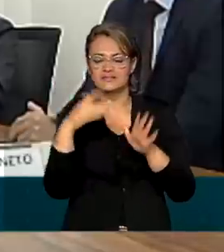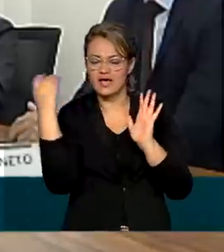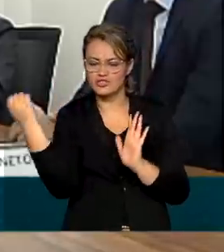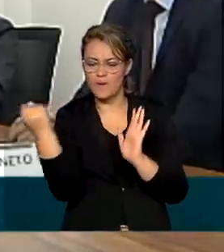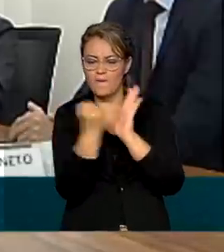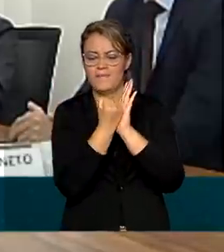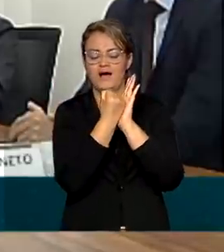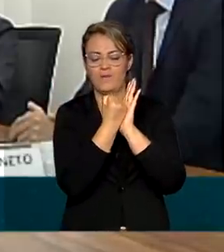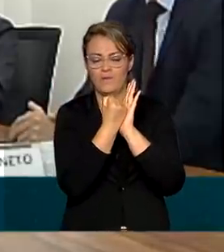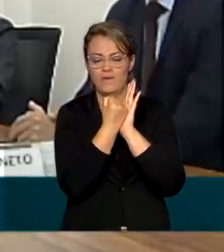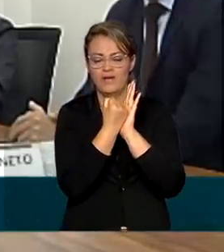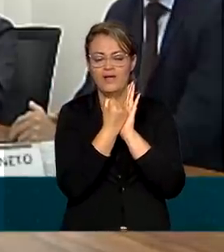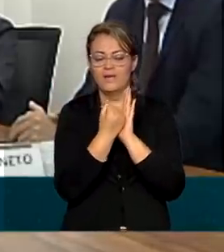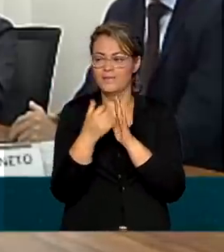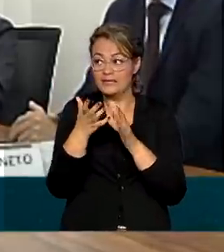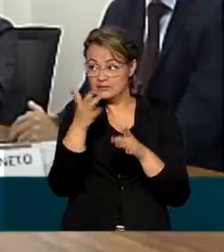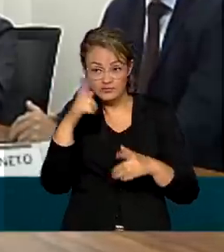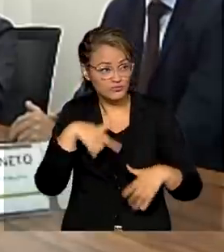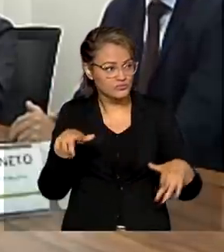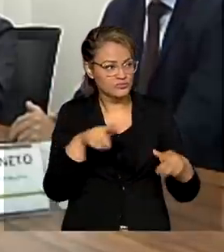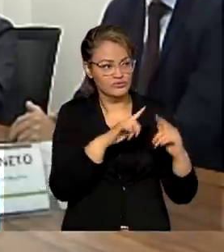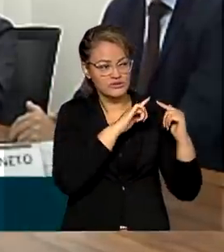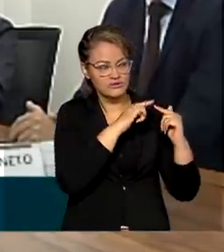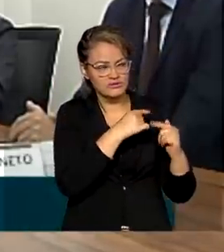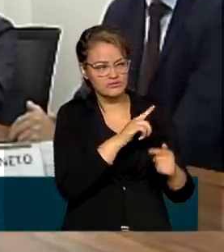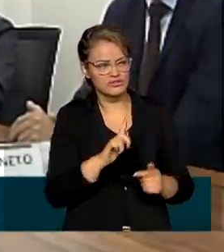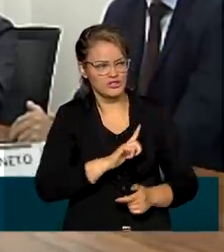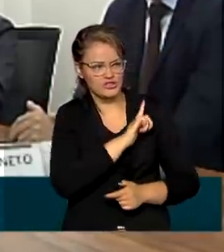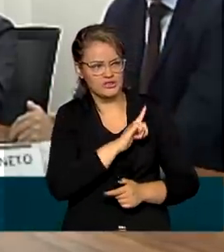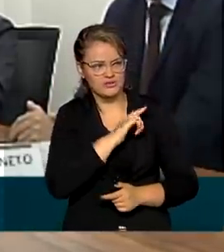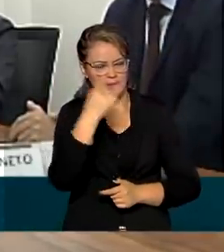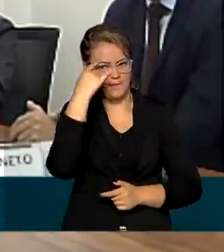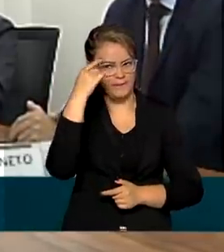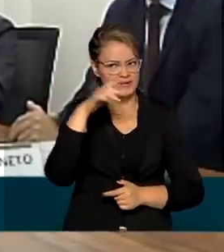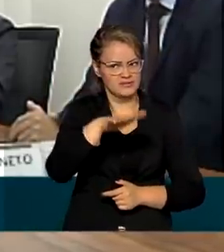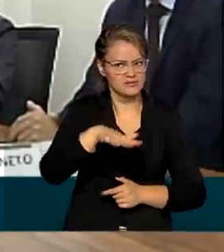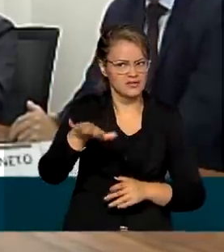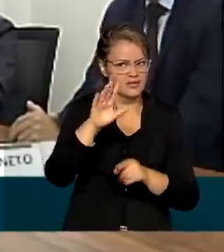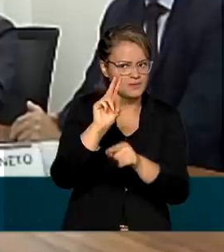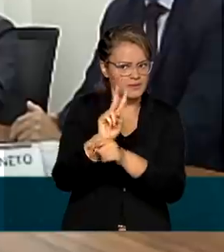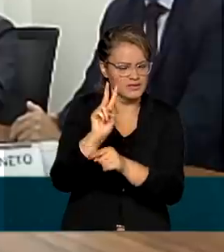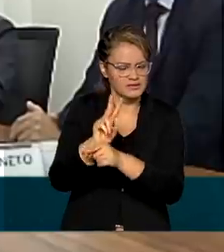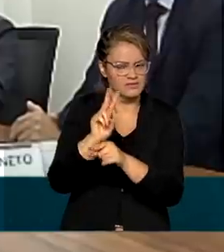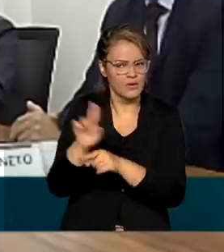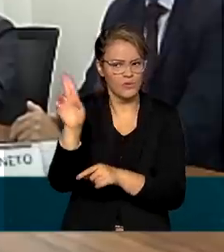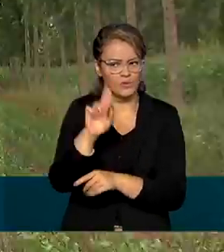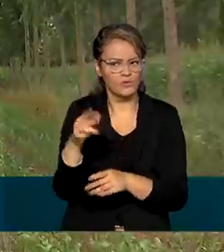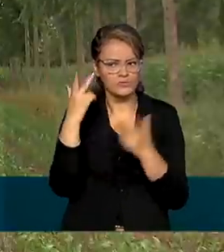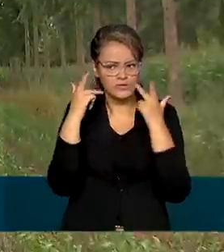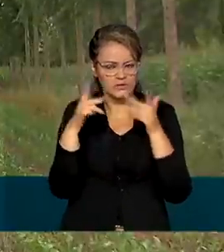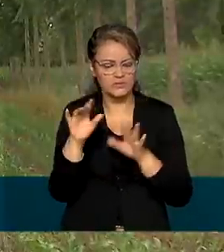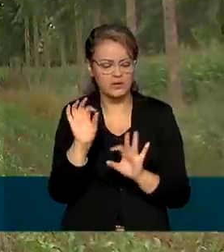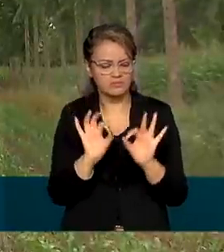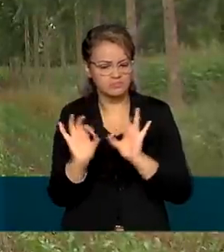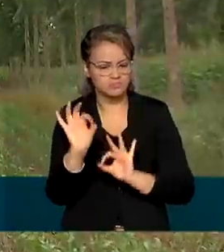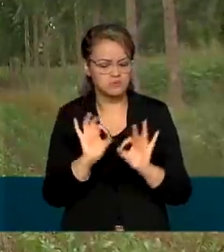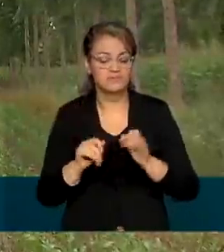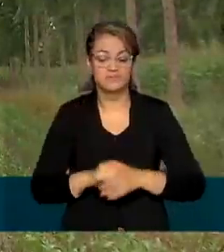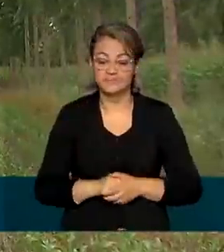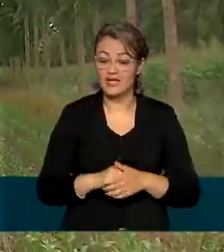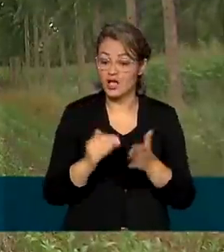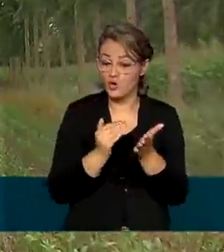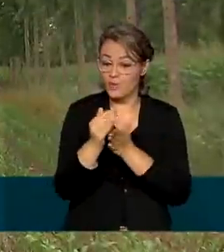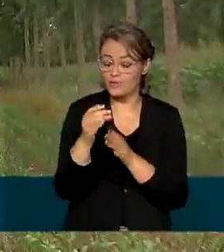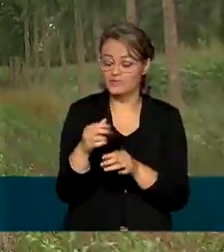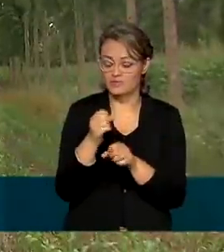estimulando a gestão integrada das propriedades rurais e o uso eficiente dos recursos naturais. Criado na safra